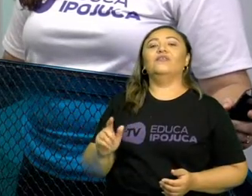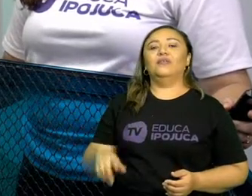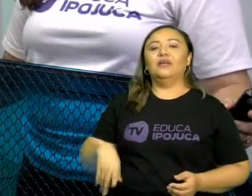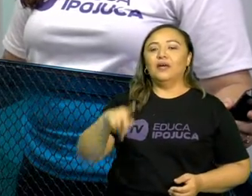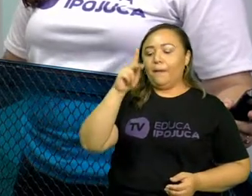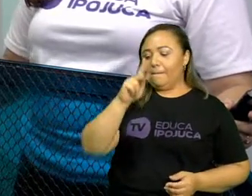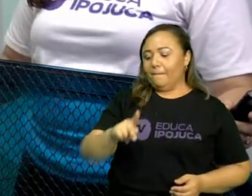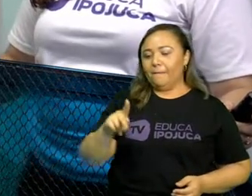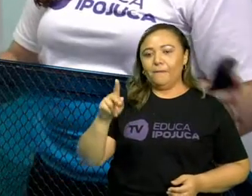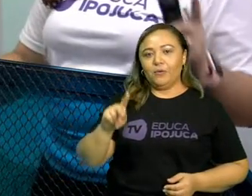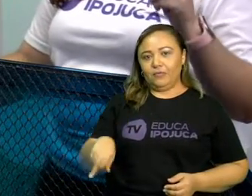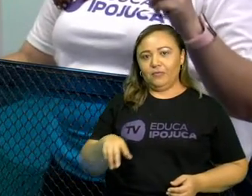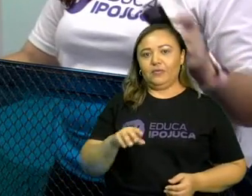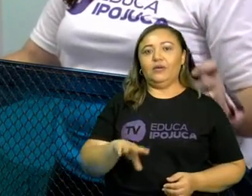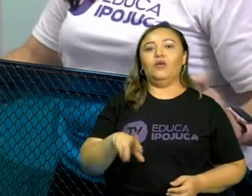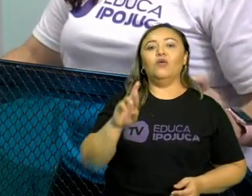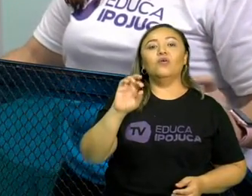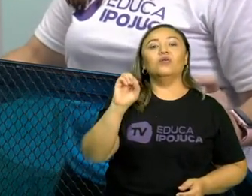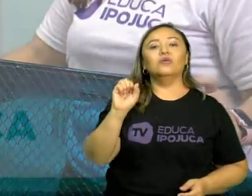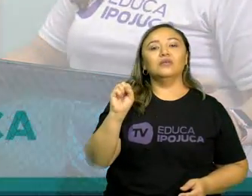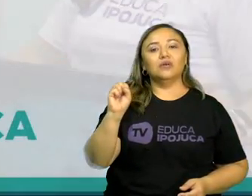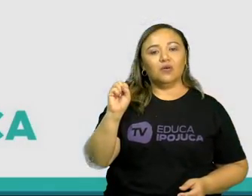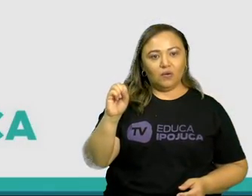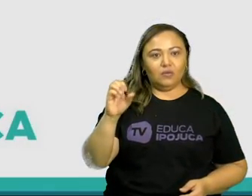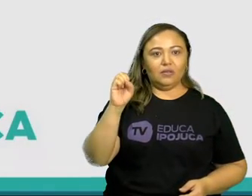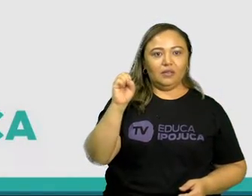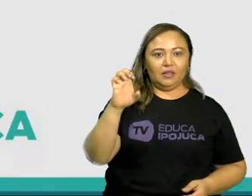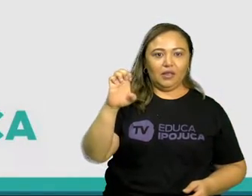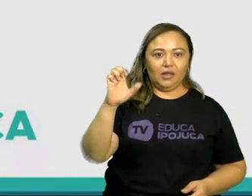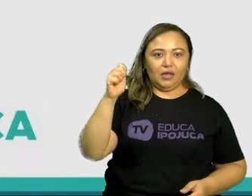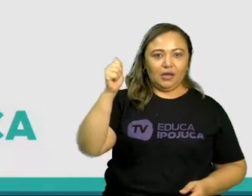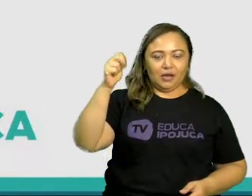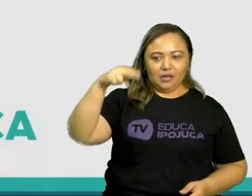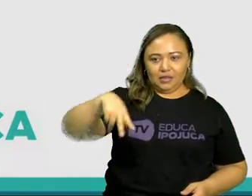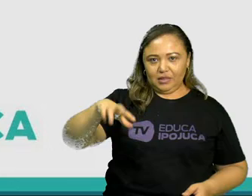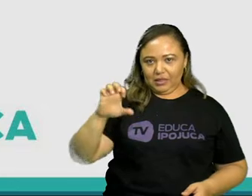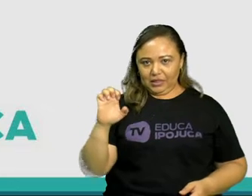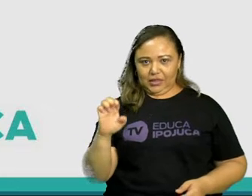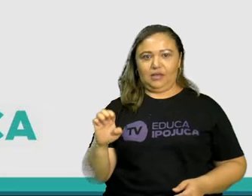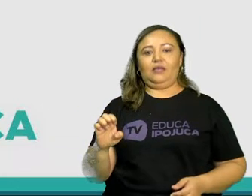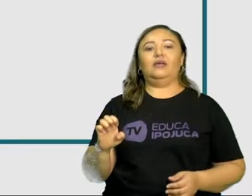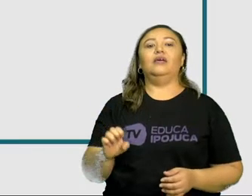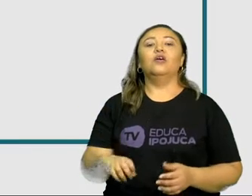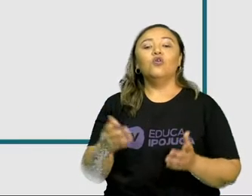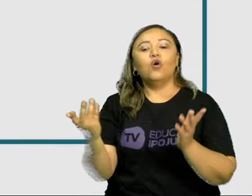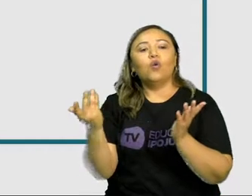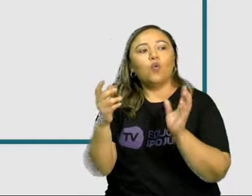professora de língua portuguesa. Temática de hoje, texto de divulgação científica.